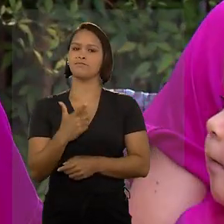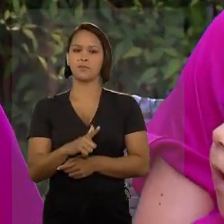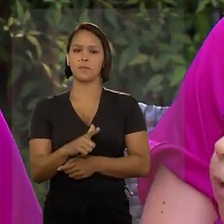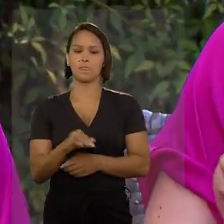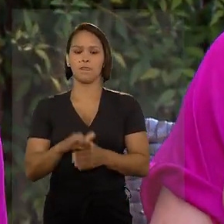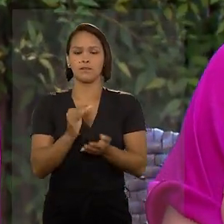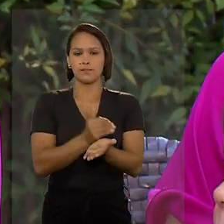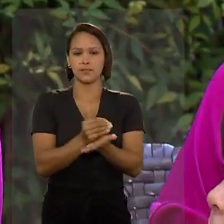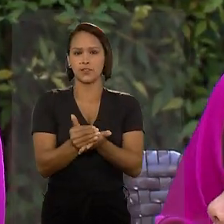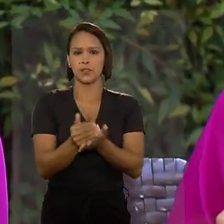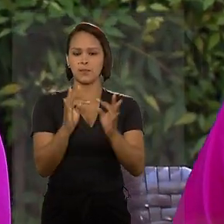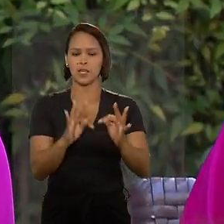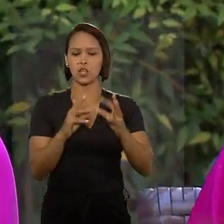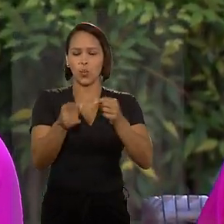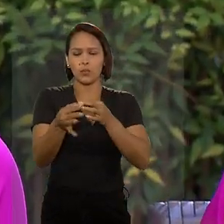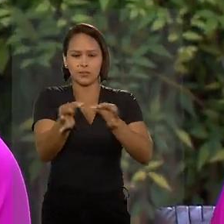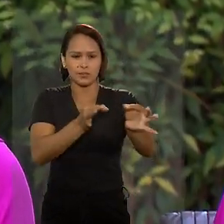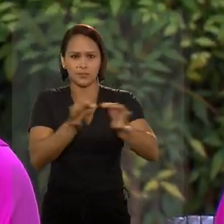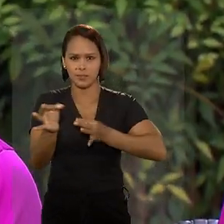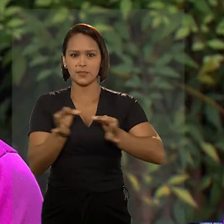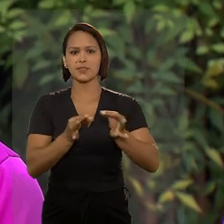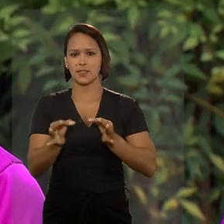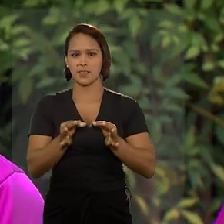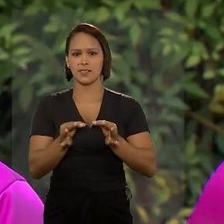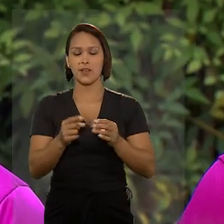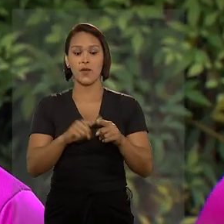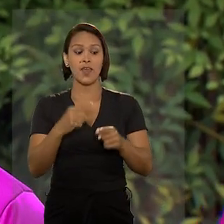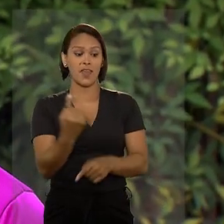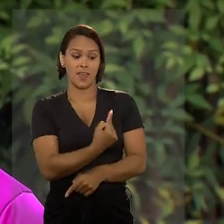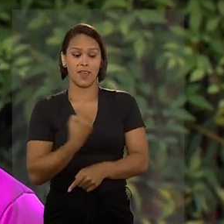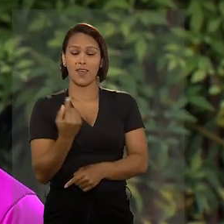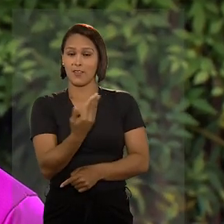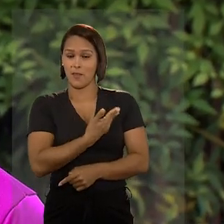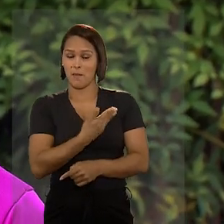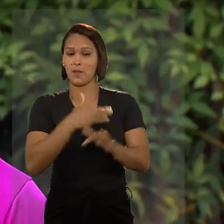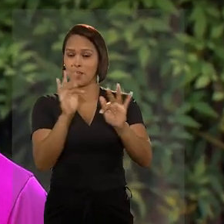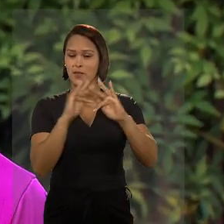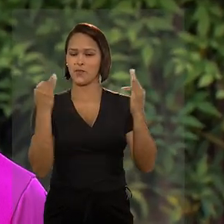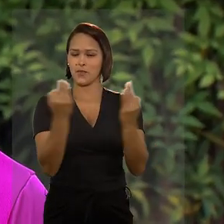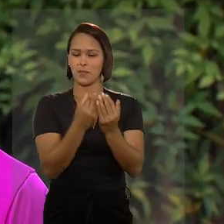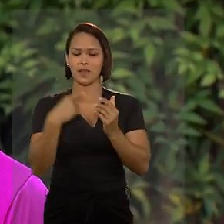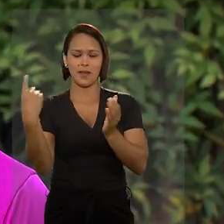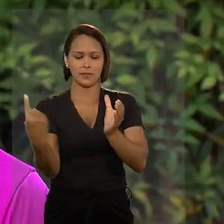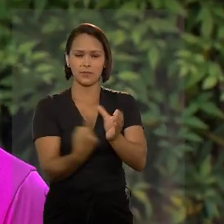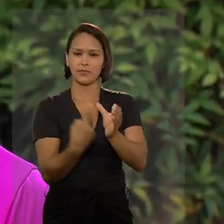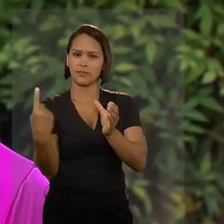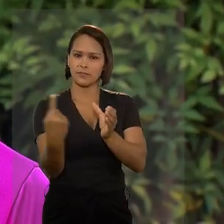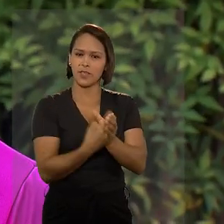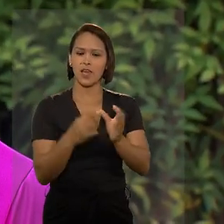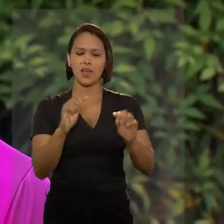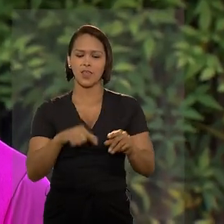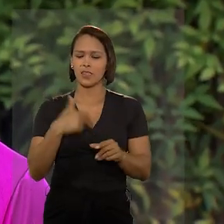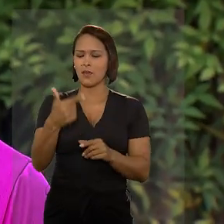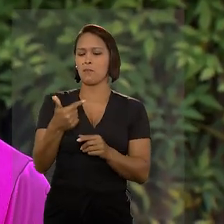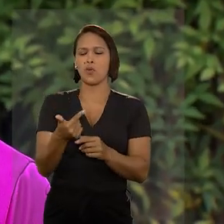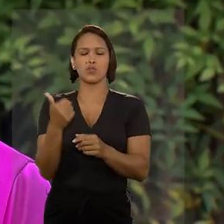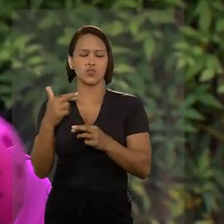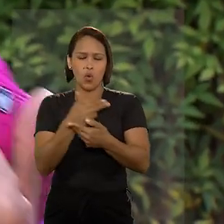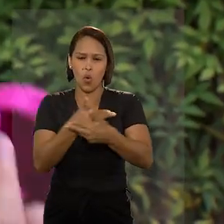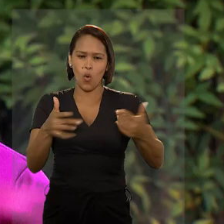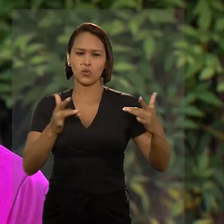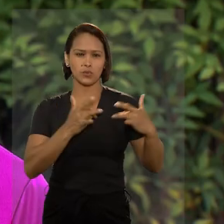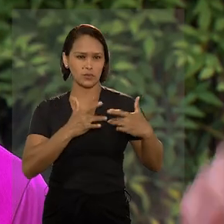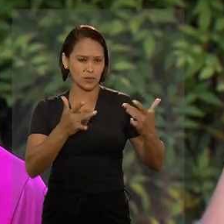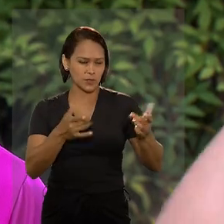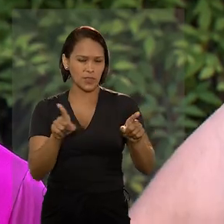começar toda essa organização. E eles mesmos foram aparecendo e depois deles